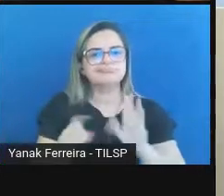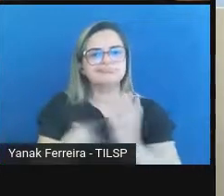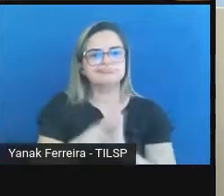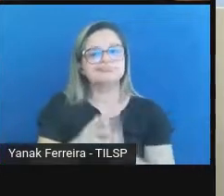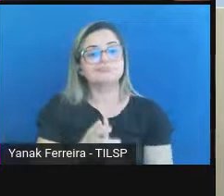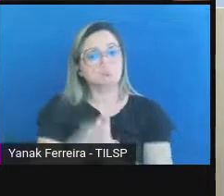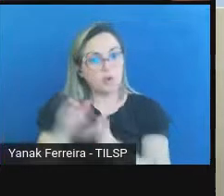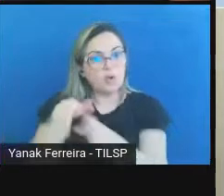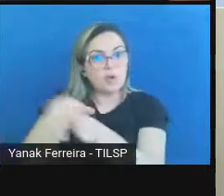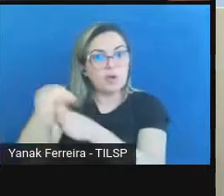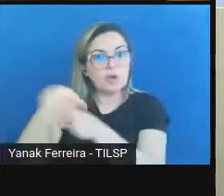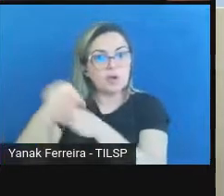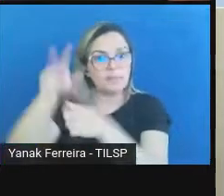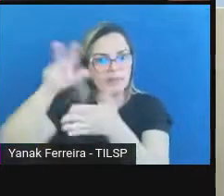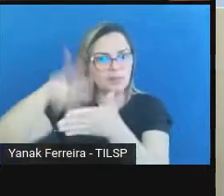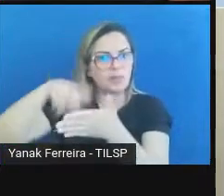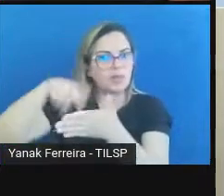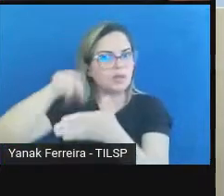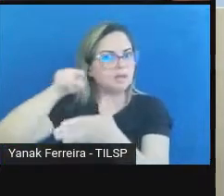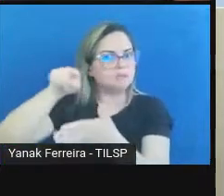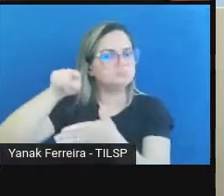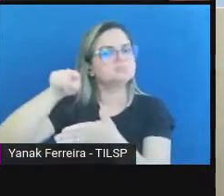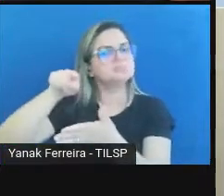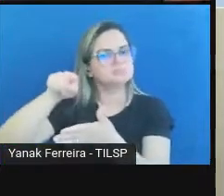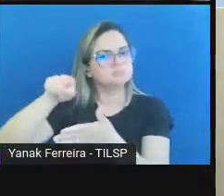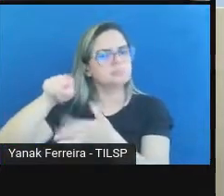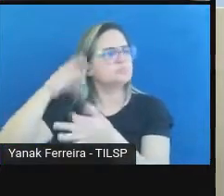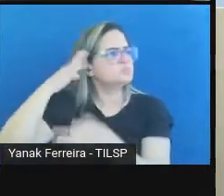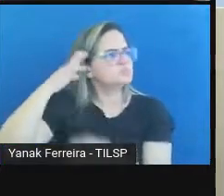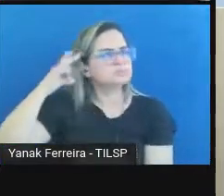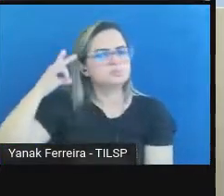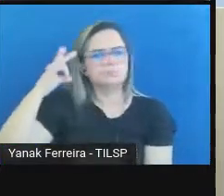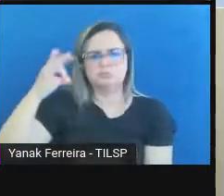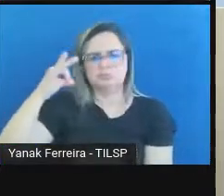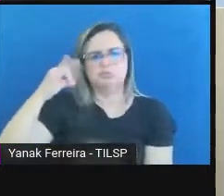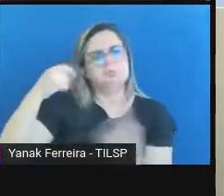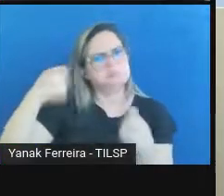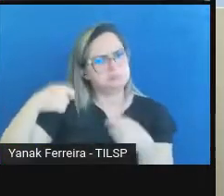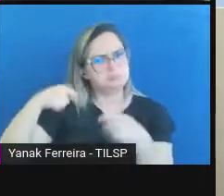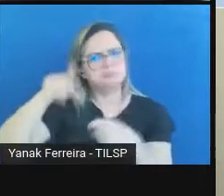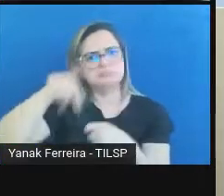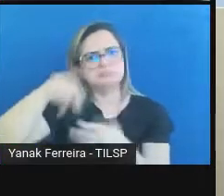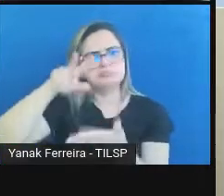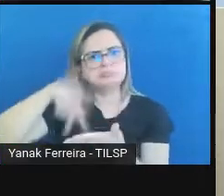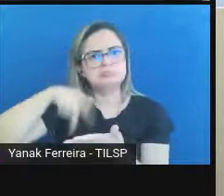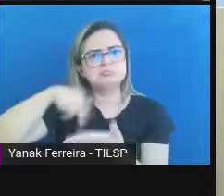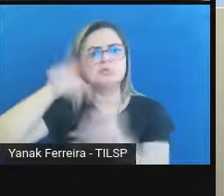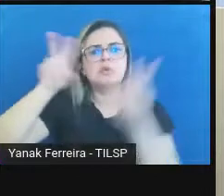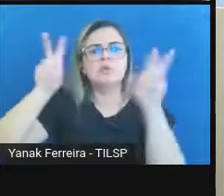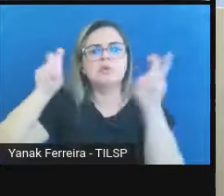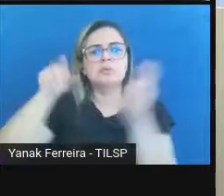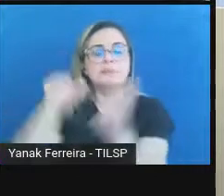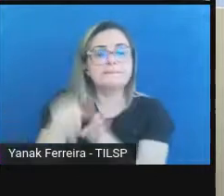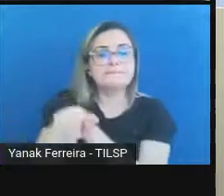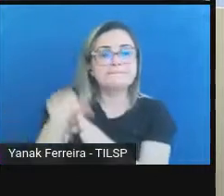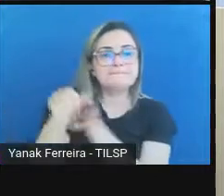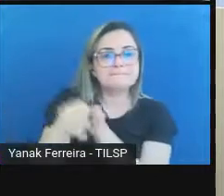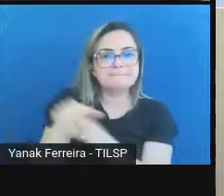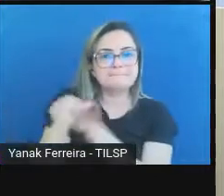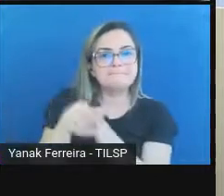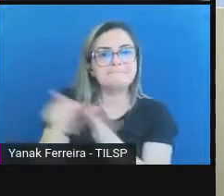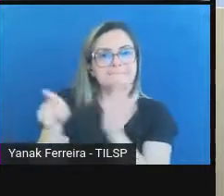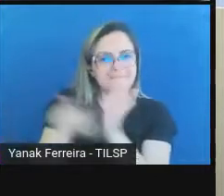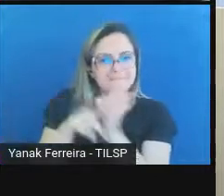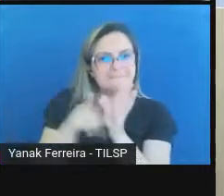Muito bom, produzido pelo Henrique Machado dos Santos, Manual para Auditoria de Repositórios Arquivísticos Digitais